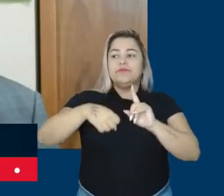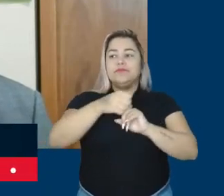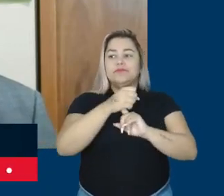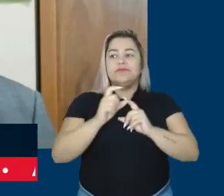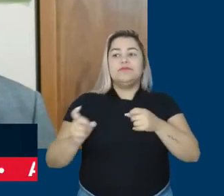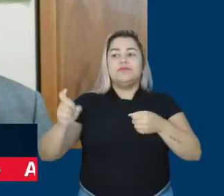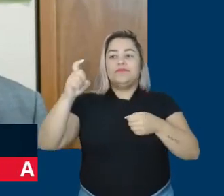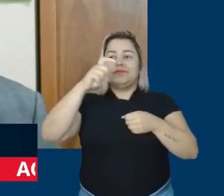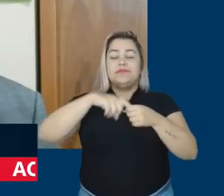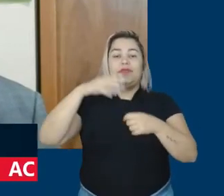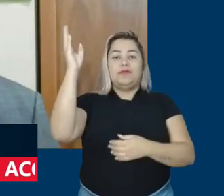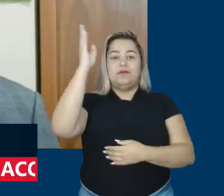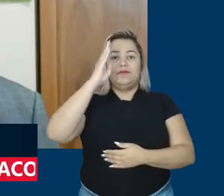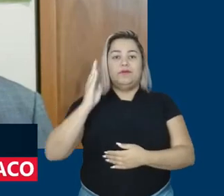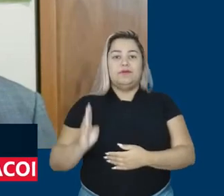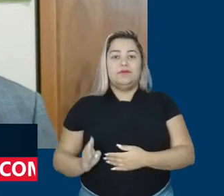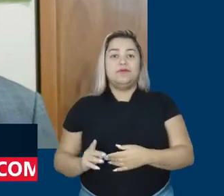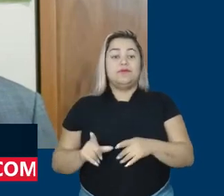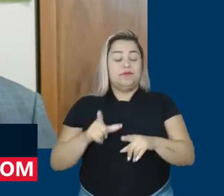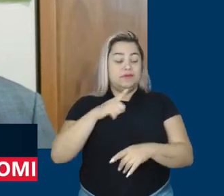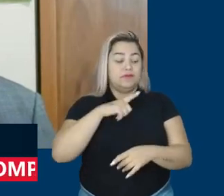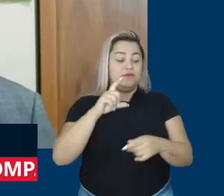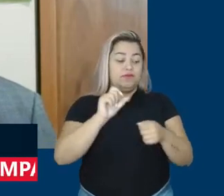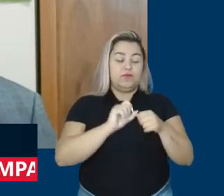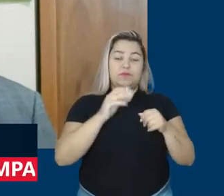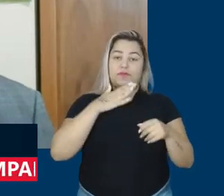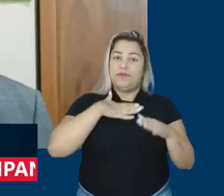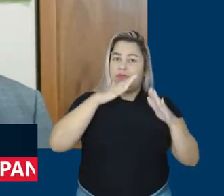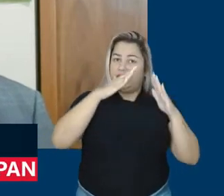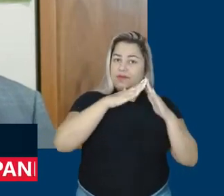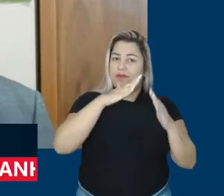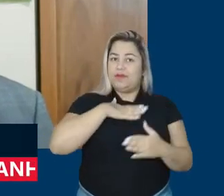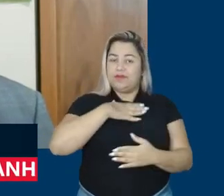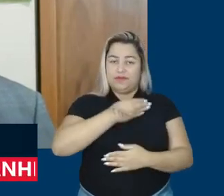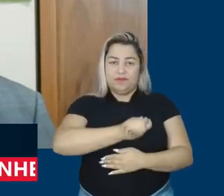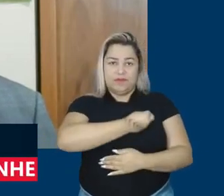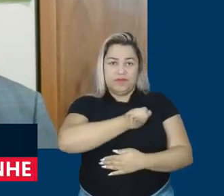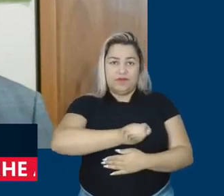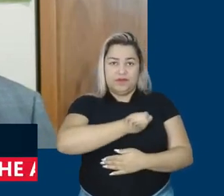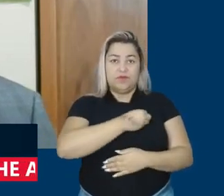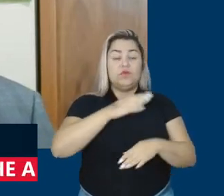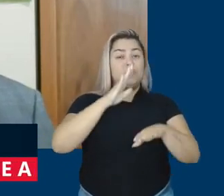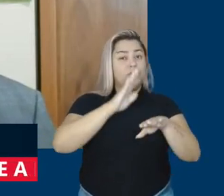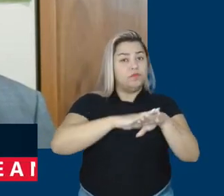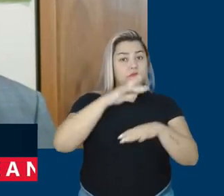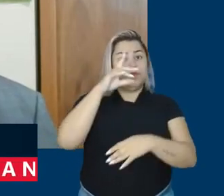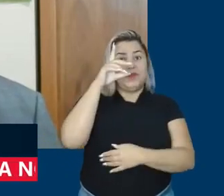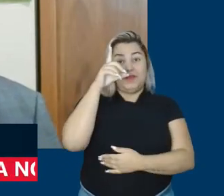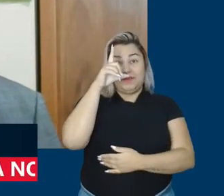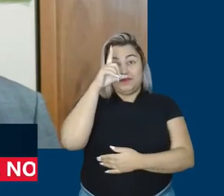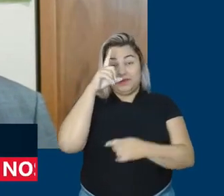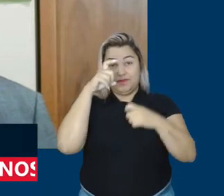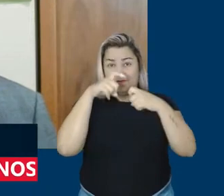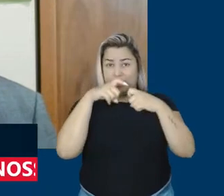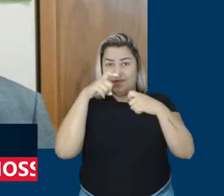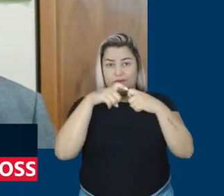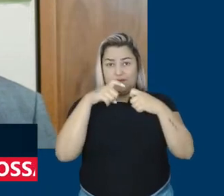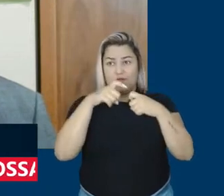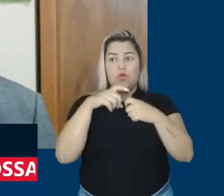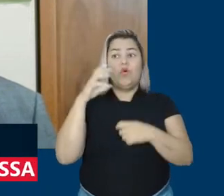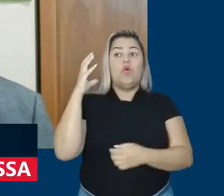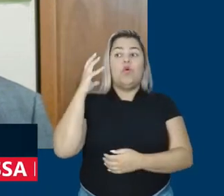Brasil, como o presidente Lula tem feito, Minha Casa Minha Vida, Mais Médicos, o Bolsa Família